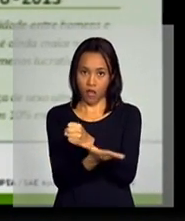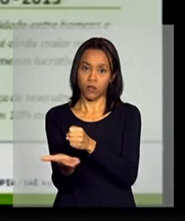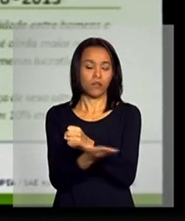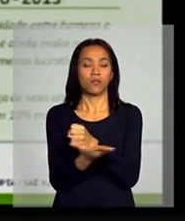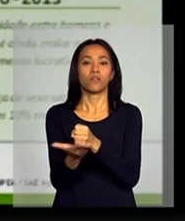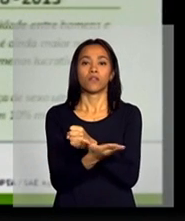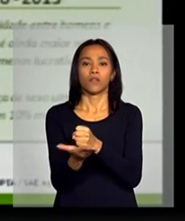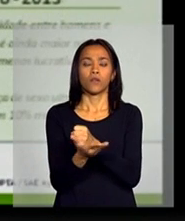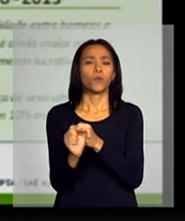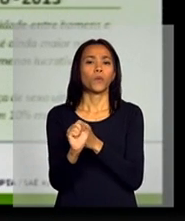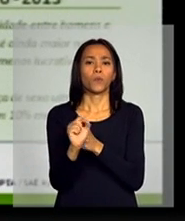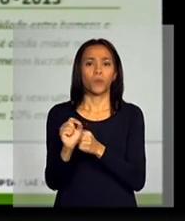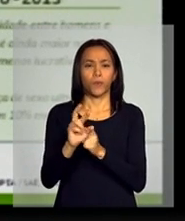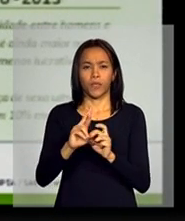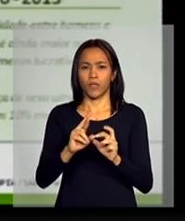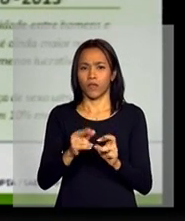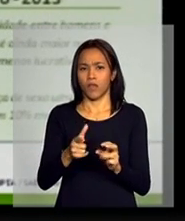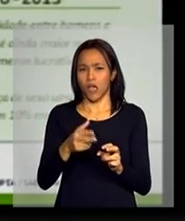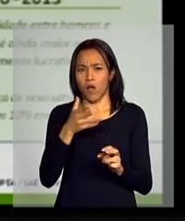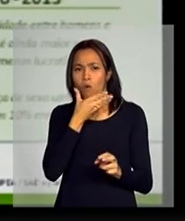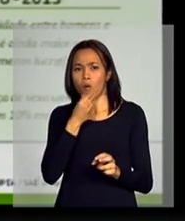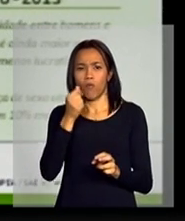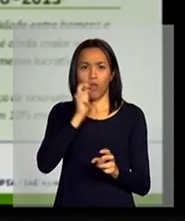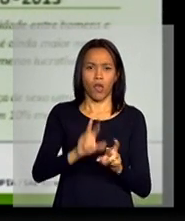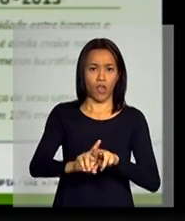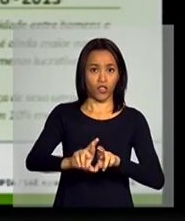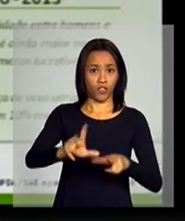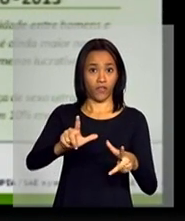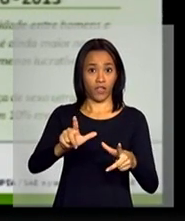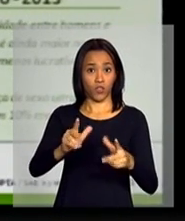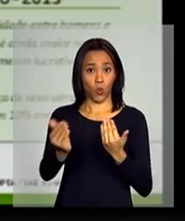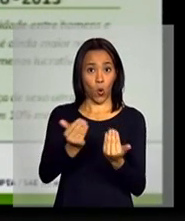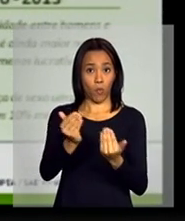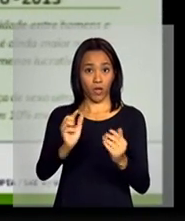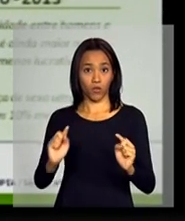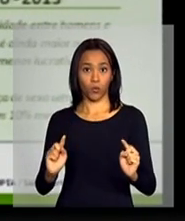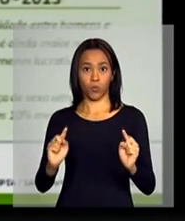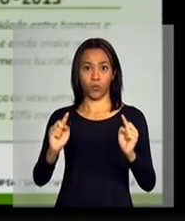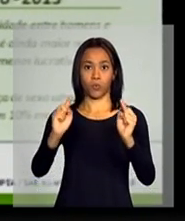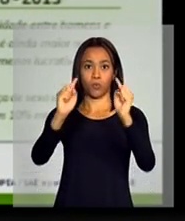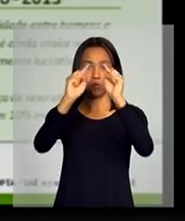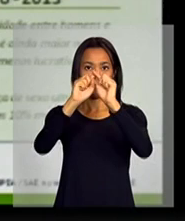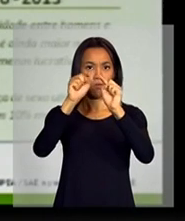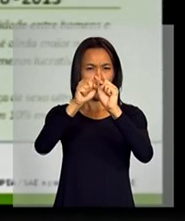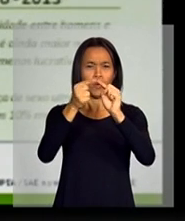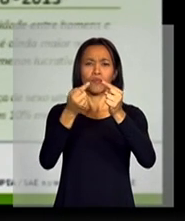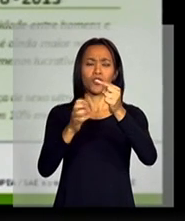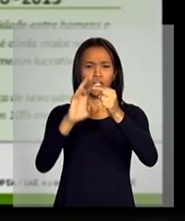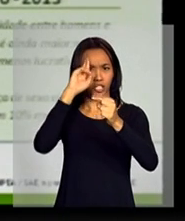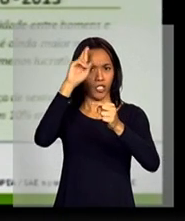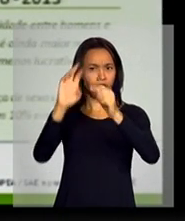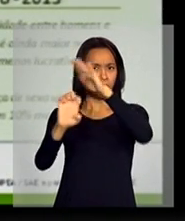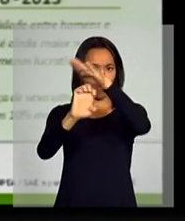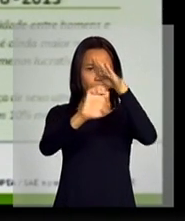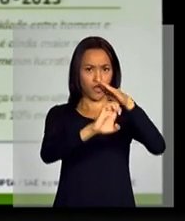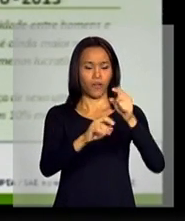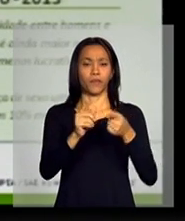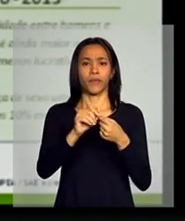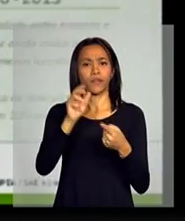o diferencial de gênero é maior do que no topo da pirâmide dos pequenos empresários. Em raça,